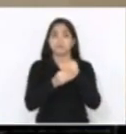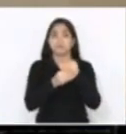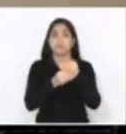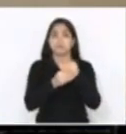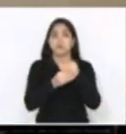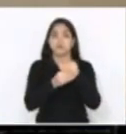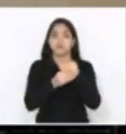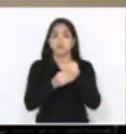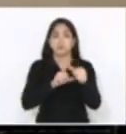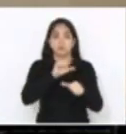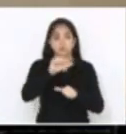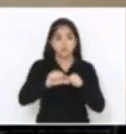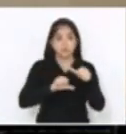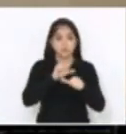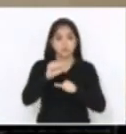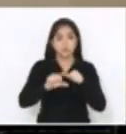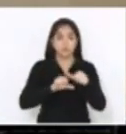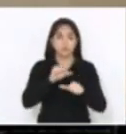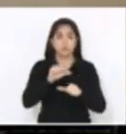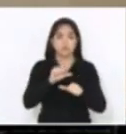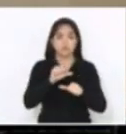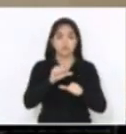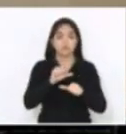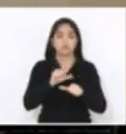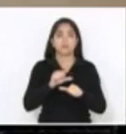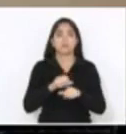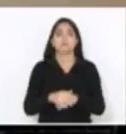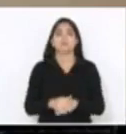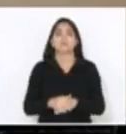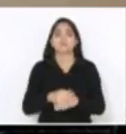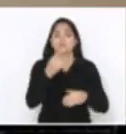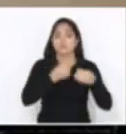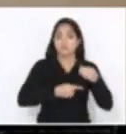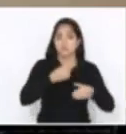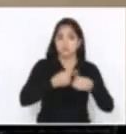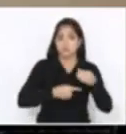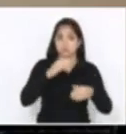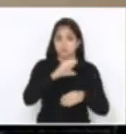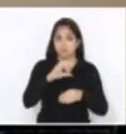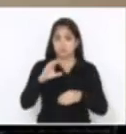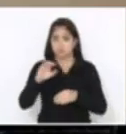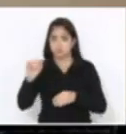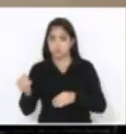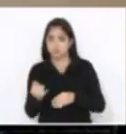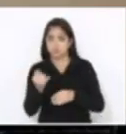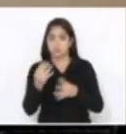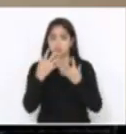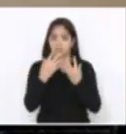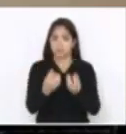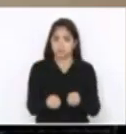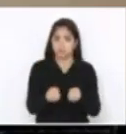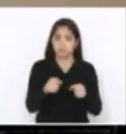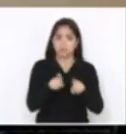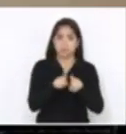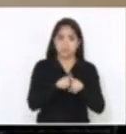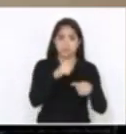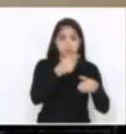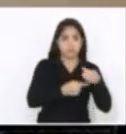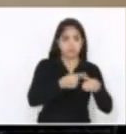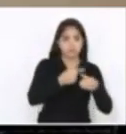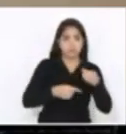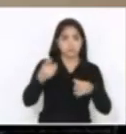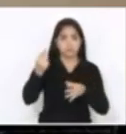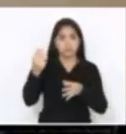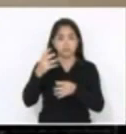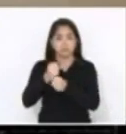modificativas para ser favorável da Comissão de Constituição e Justiça e também da Comissão de Finanças